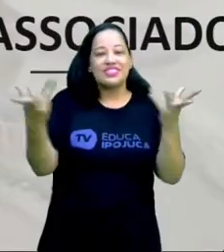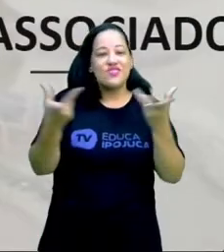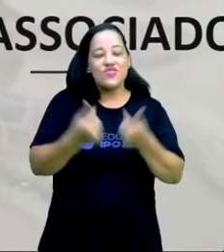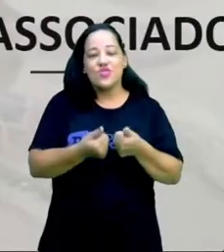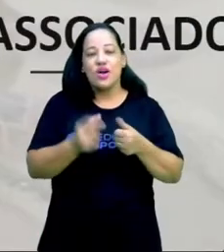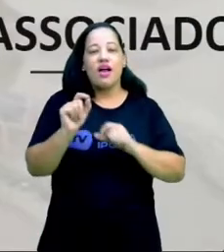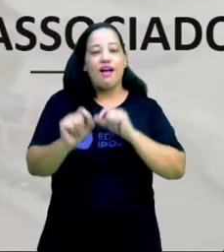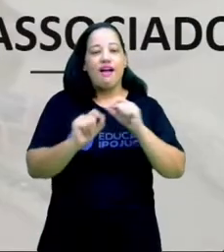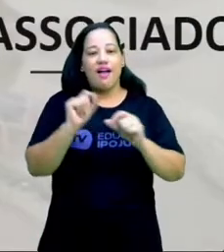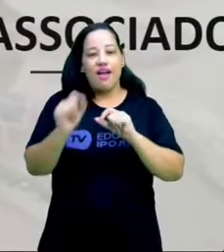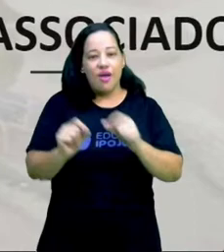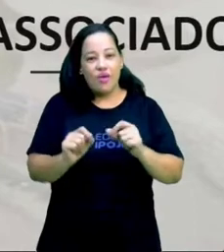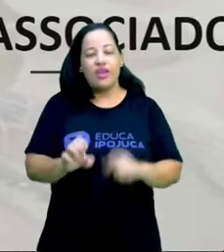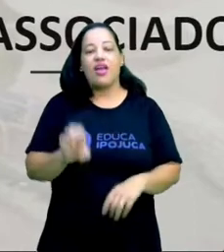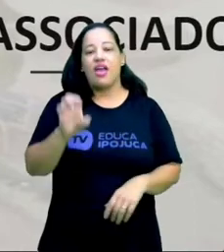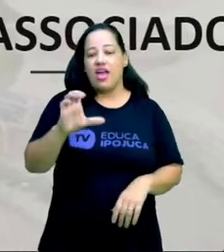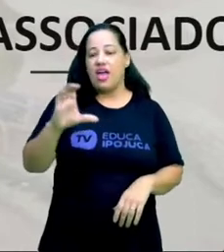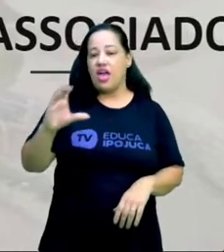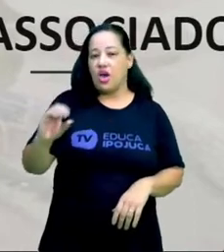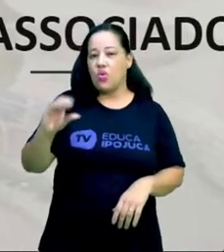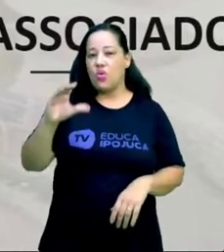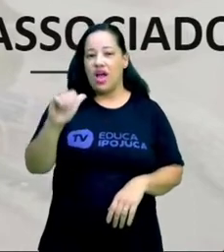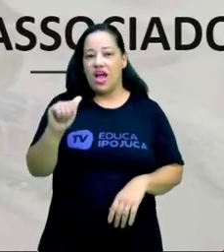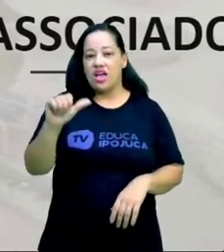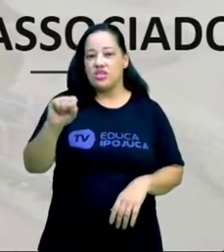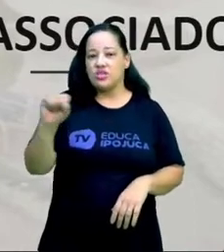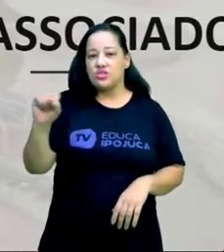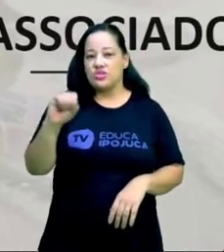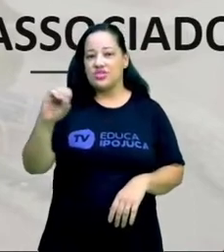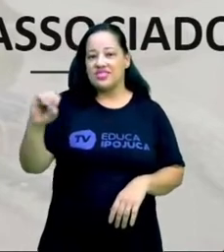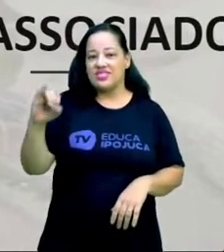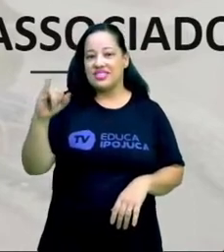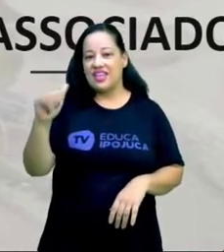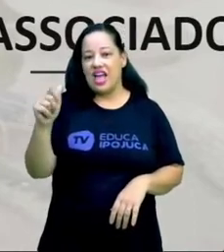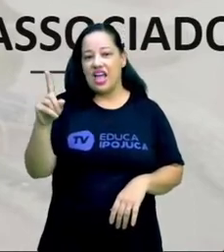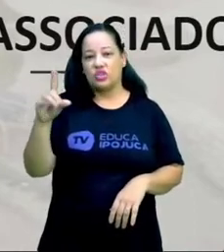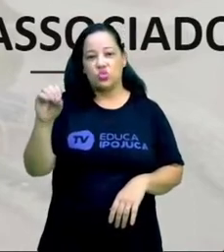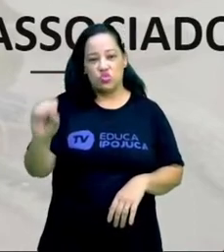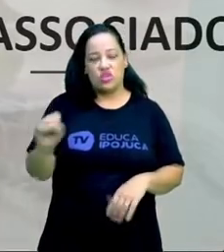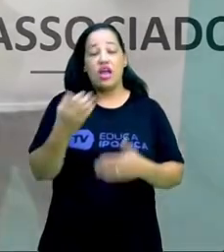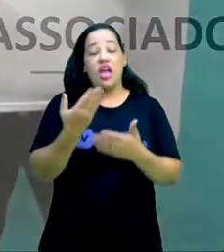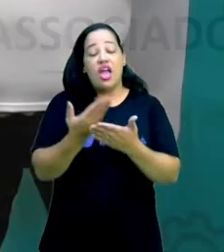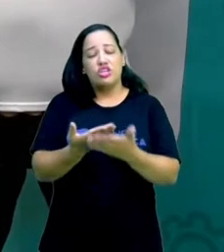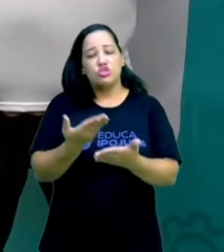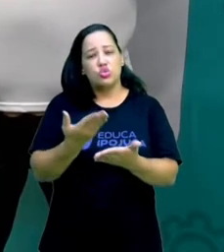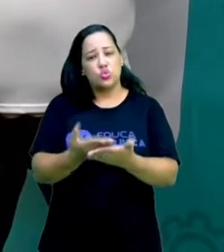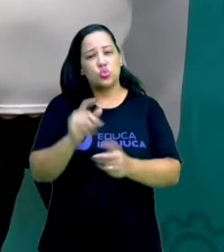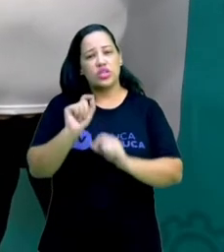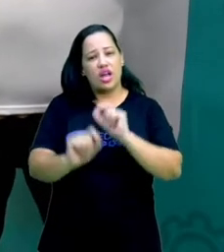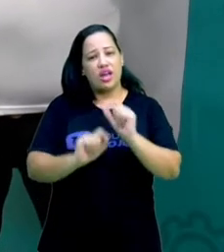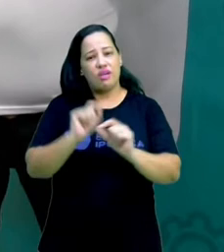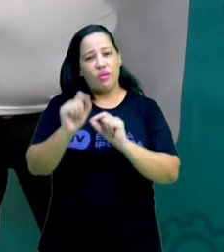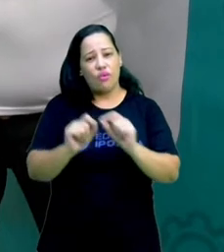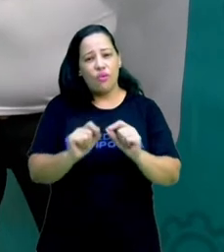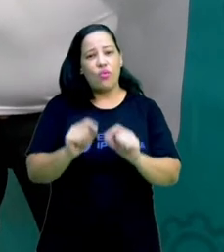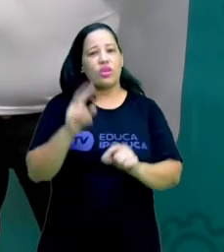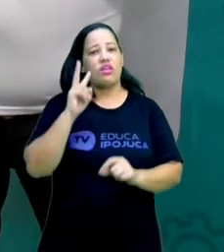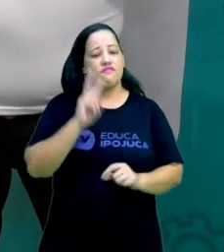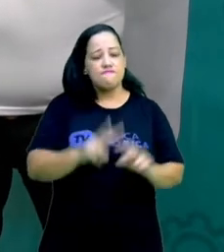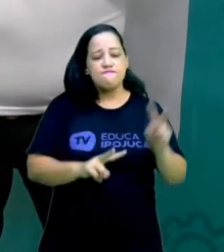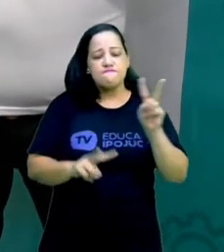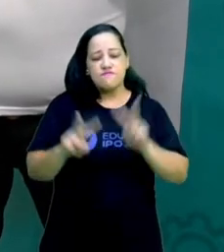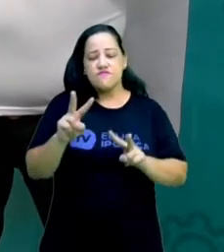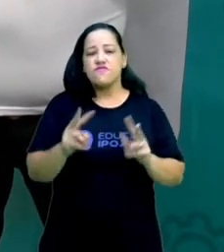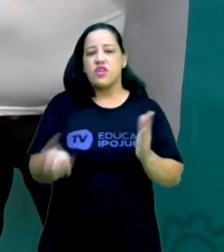projeto do Eco Associados. O que é que ele faz isso? Ele estuda, ele mapeia os códigos